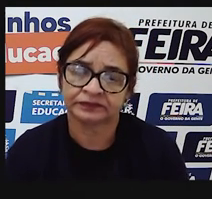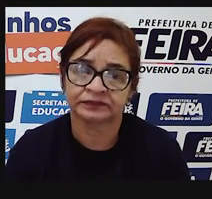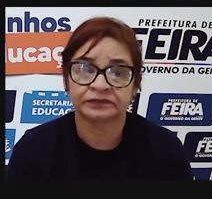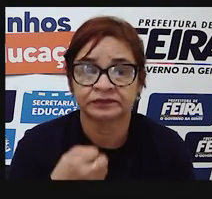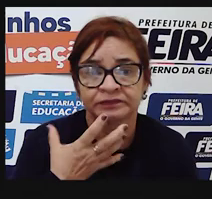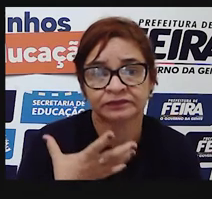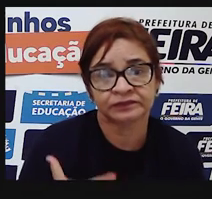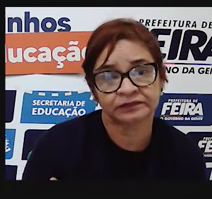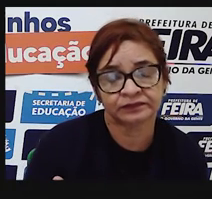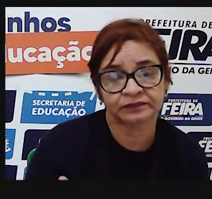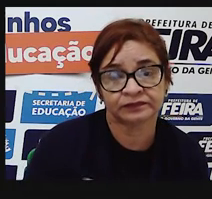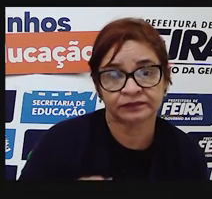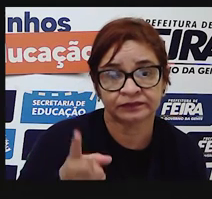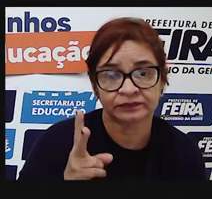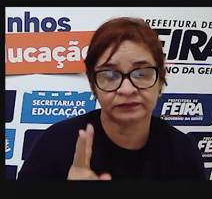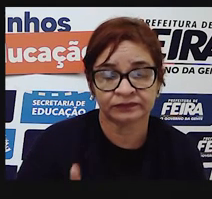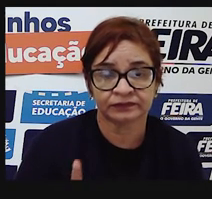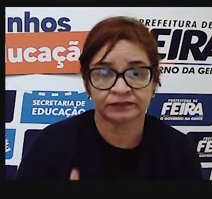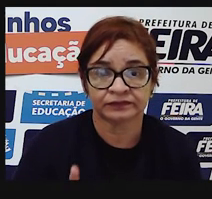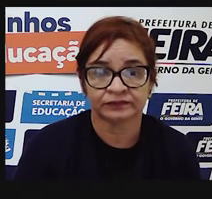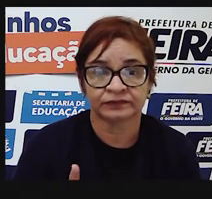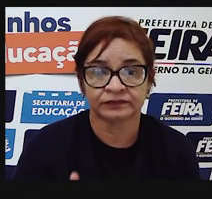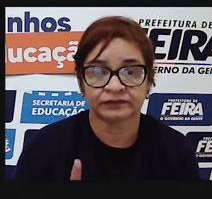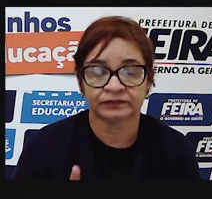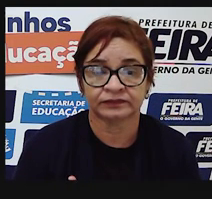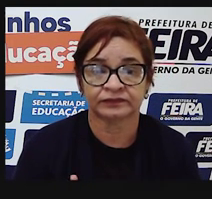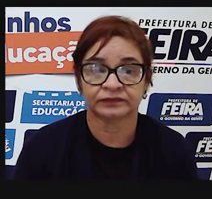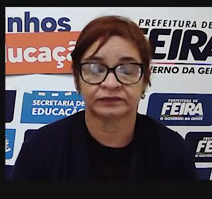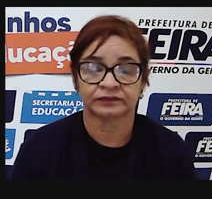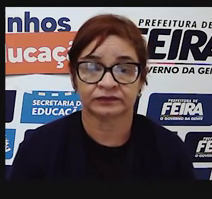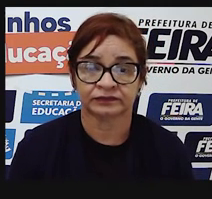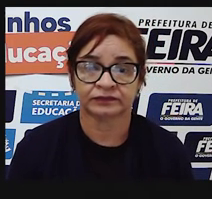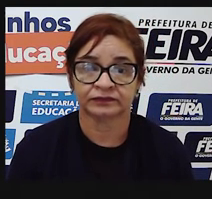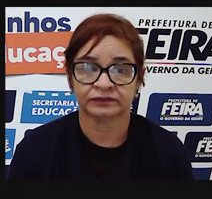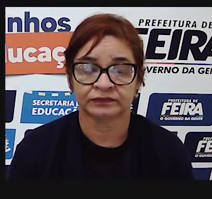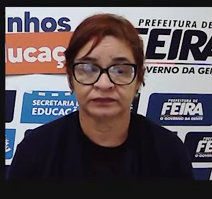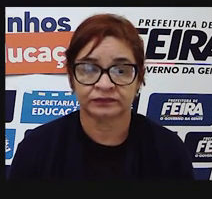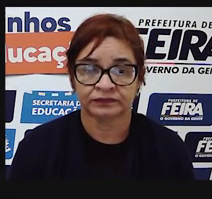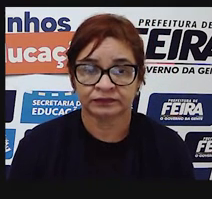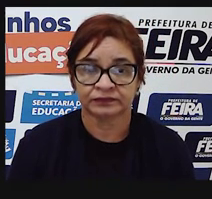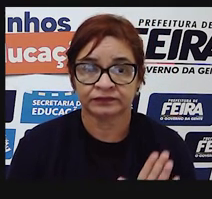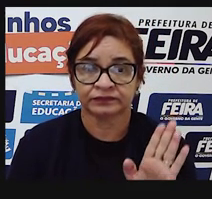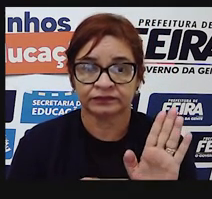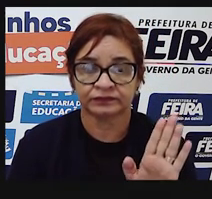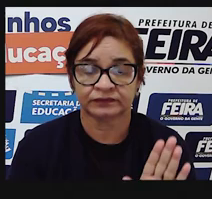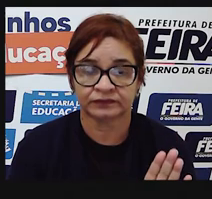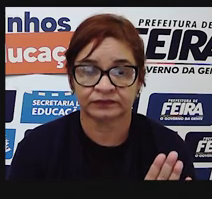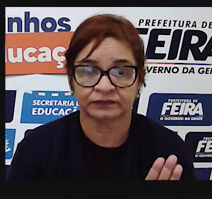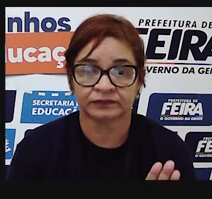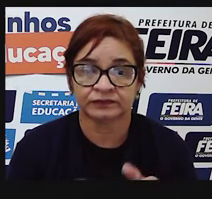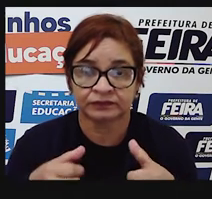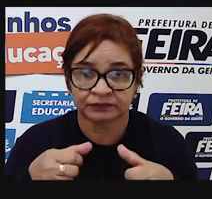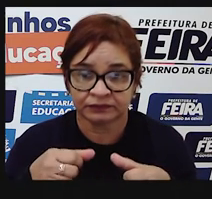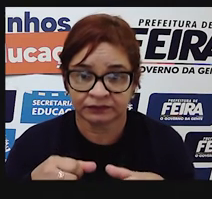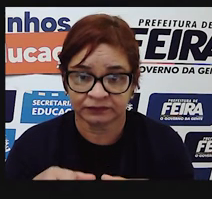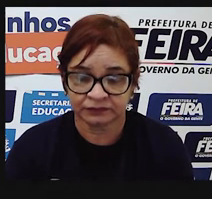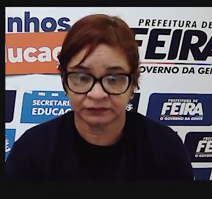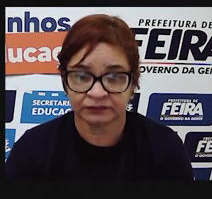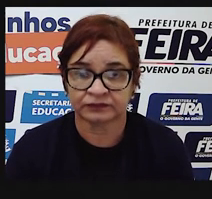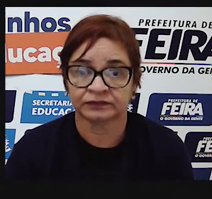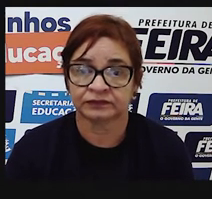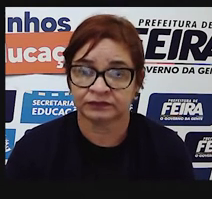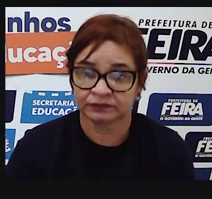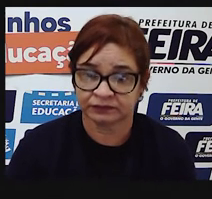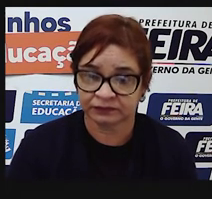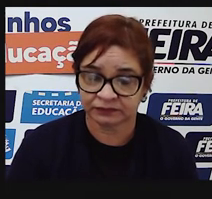melhor. Sempre que se utilizar essas expressões, elas vão estar, vão se colocar